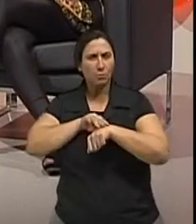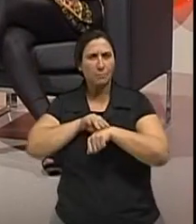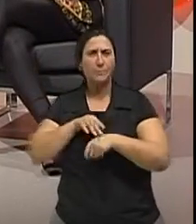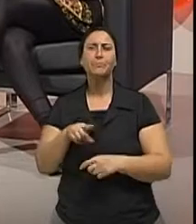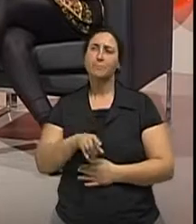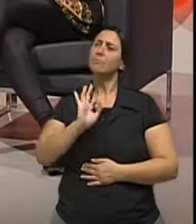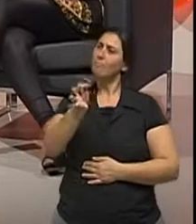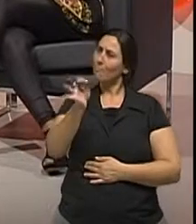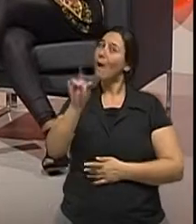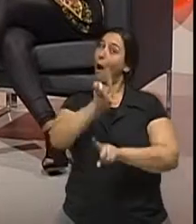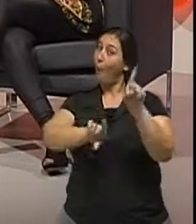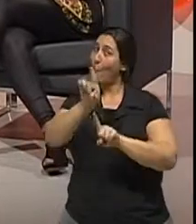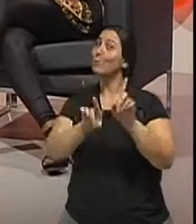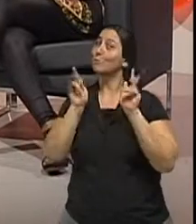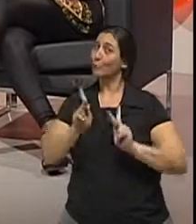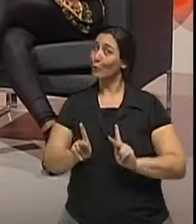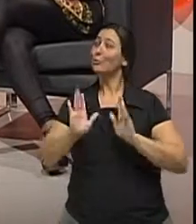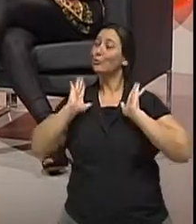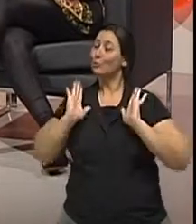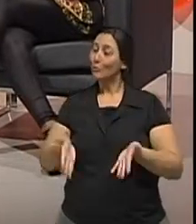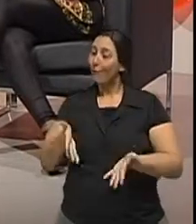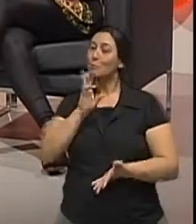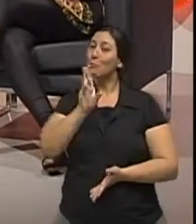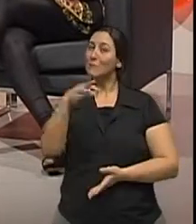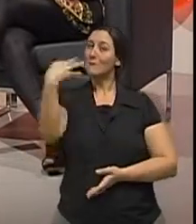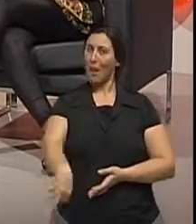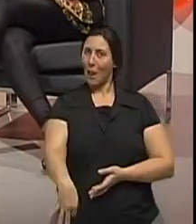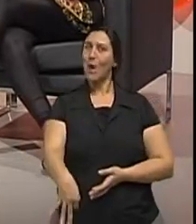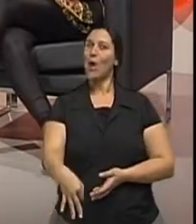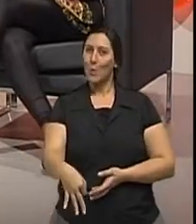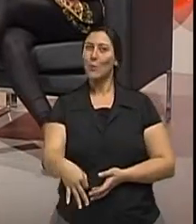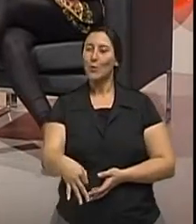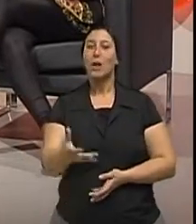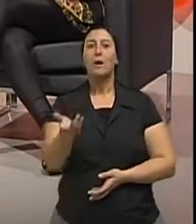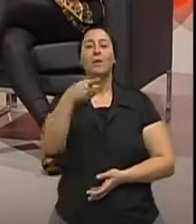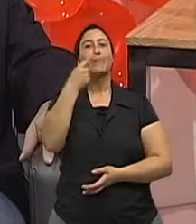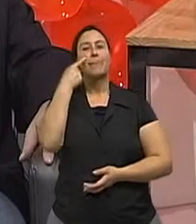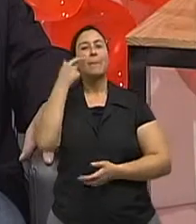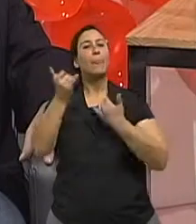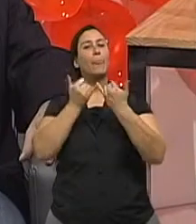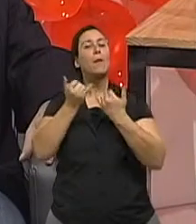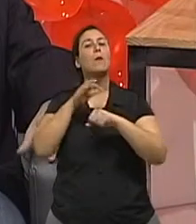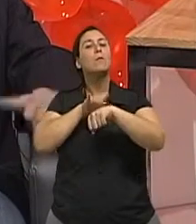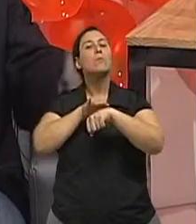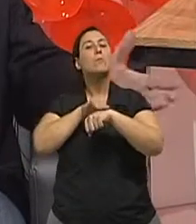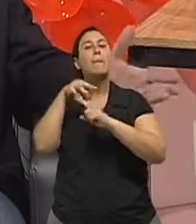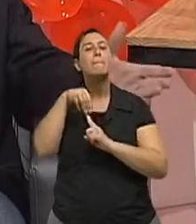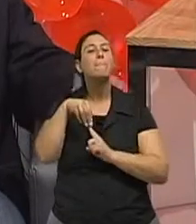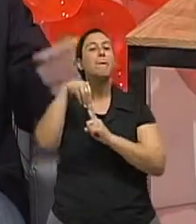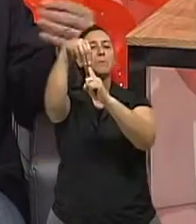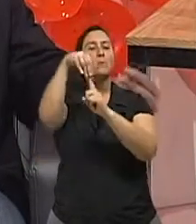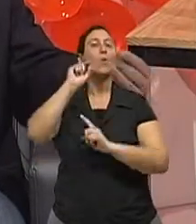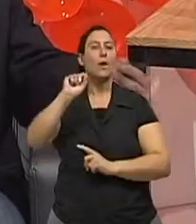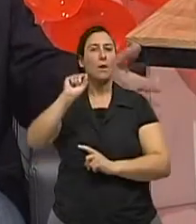Passaram na prova, Deram uma lição direitinho, né? Deram uma lição direitinho. Exatamente. Os sintomas principais que nós não podemos esquecer, de todos